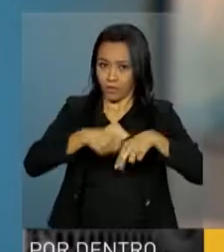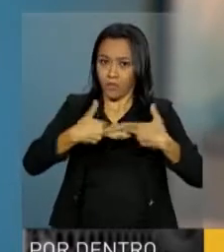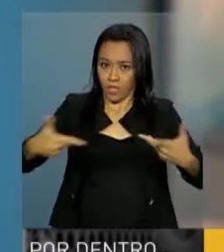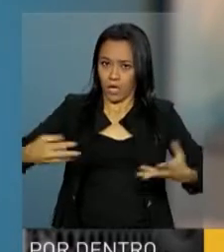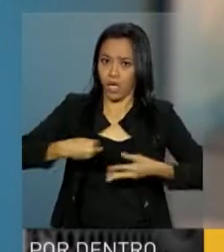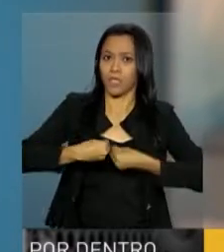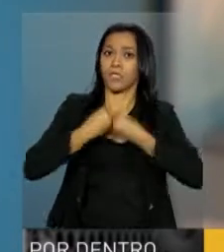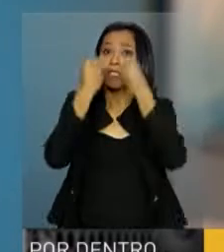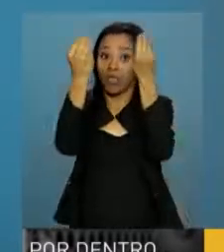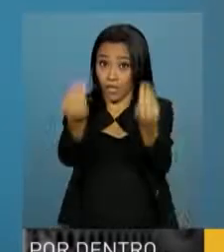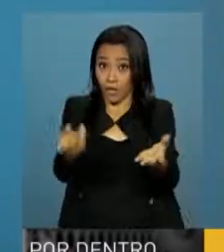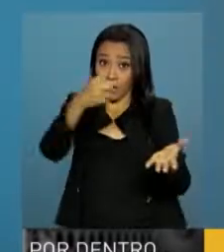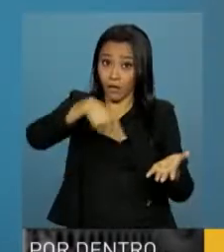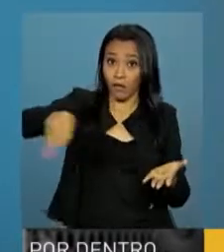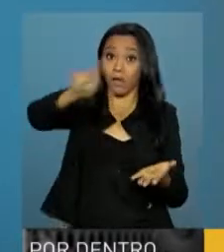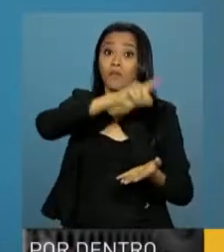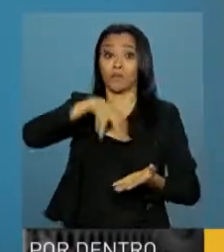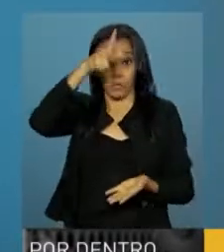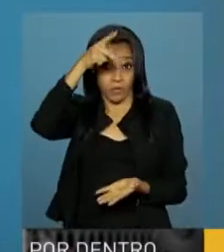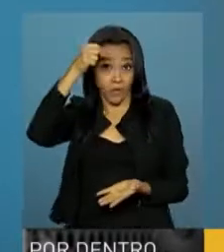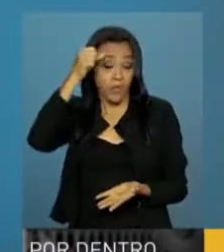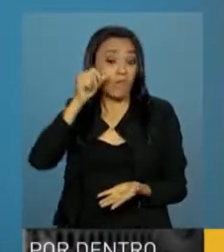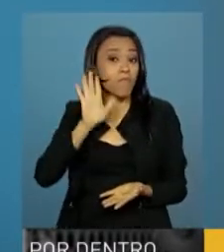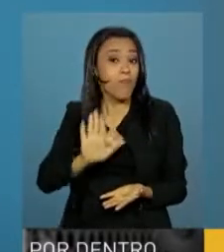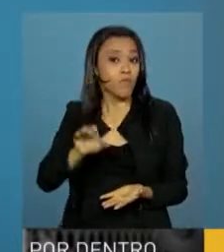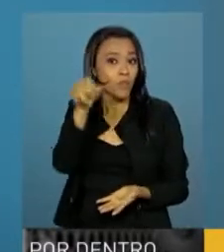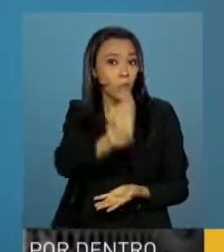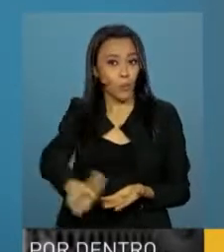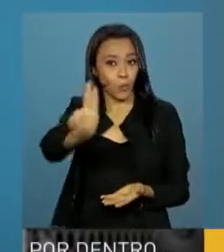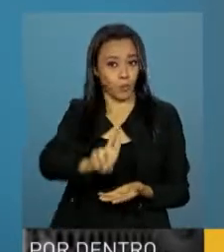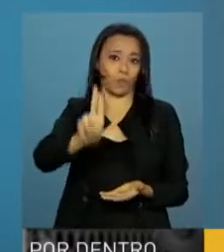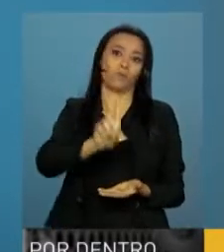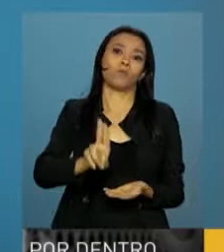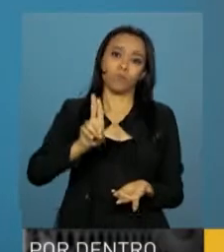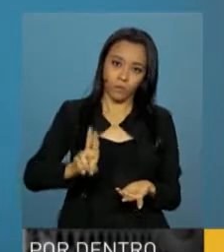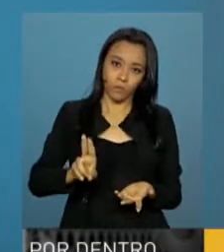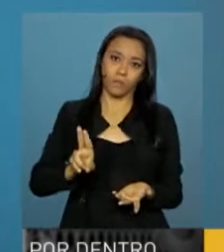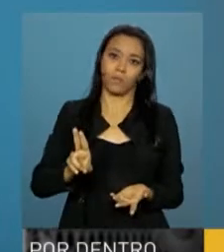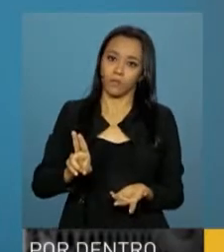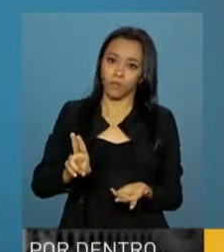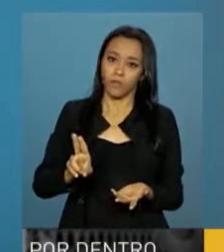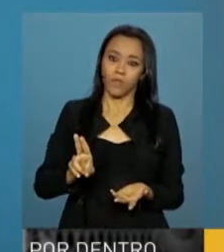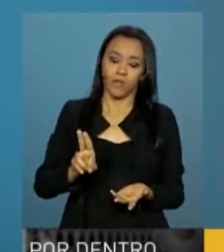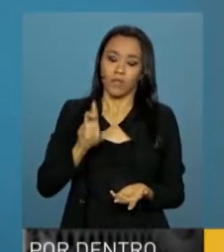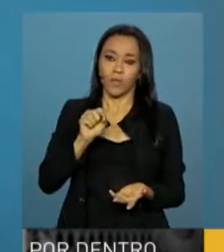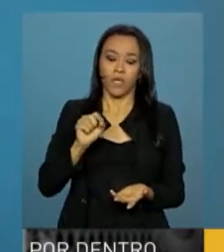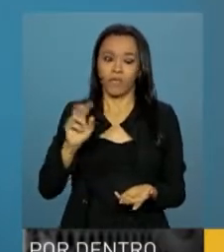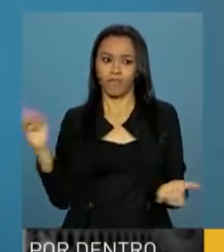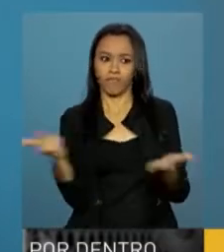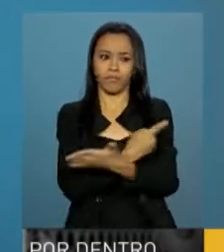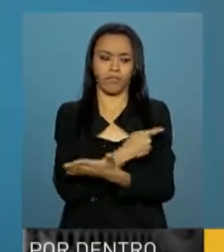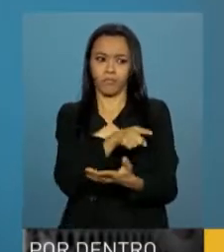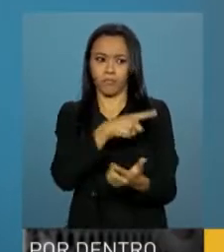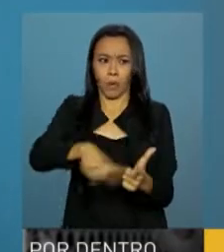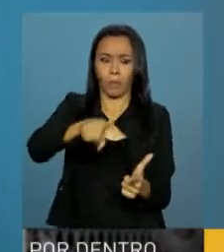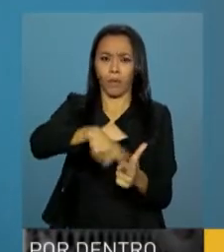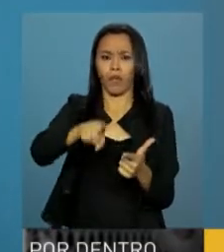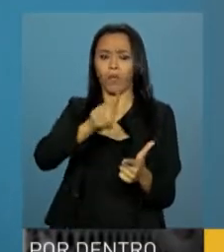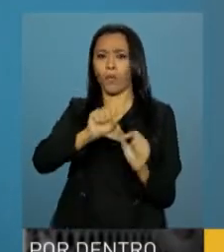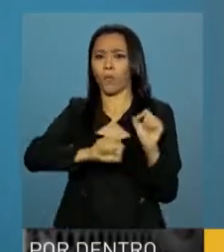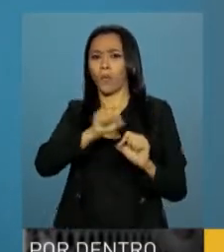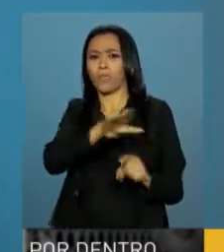entregando aos prefeitos, mas para um uso no que se refere à problemática das